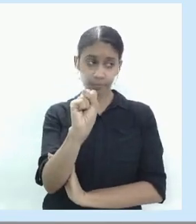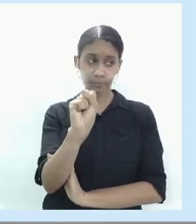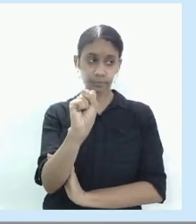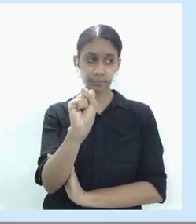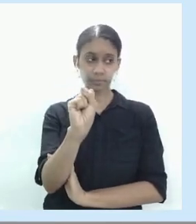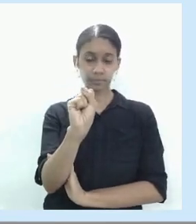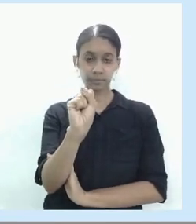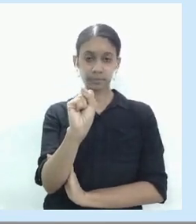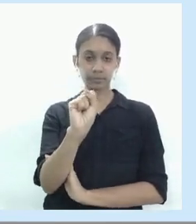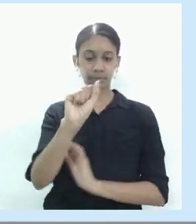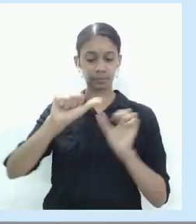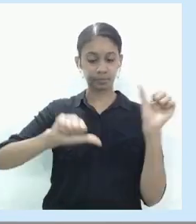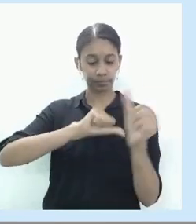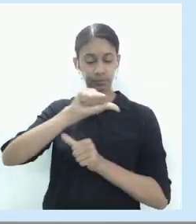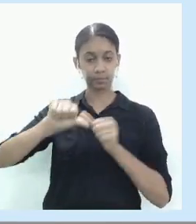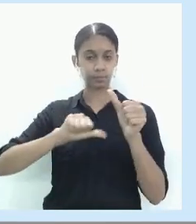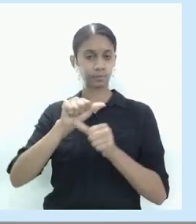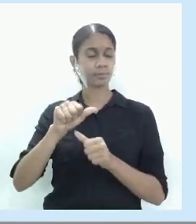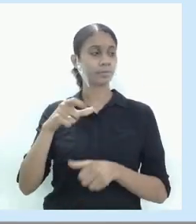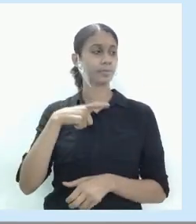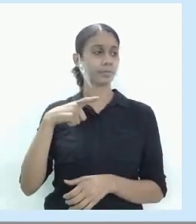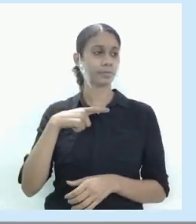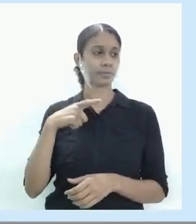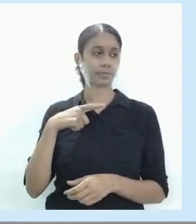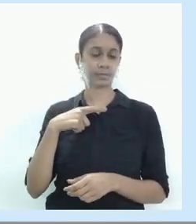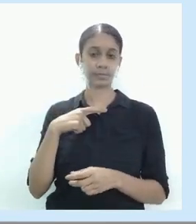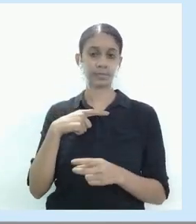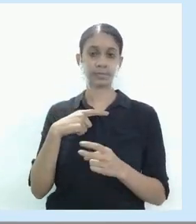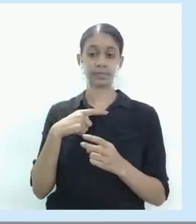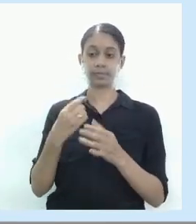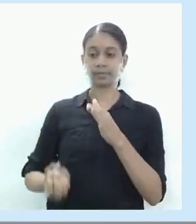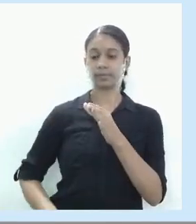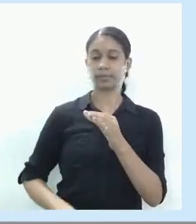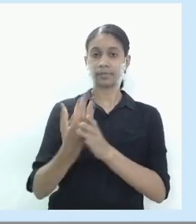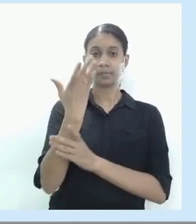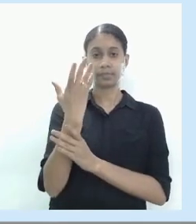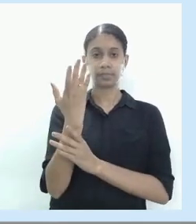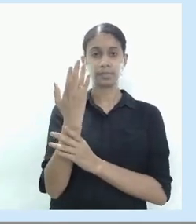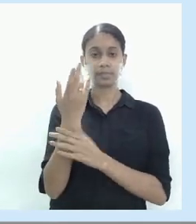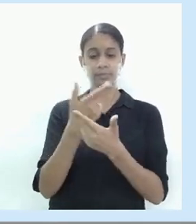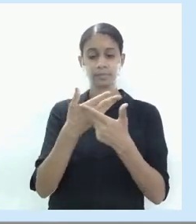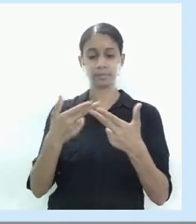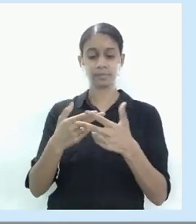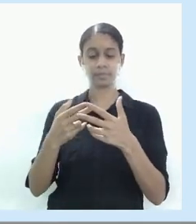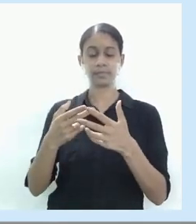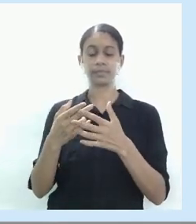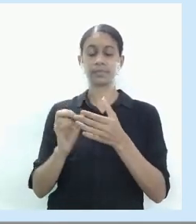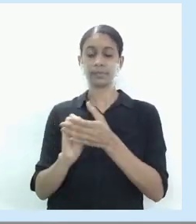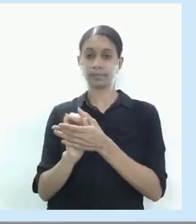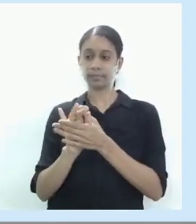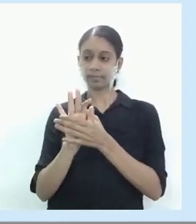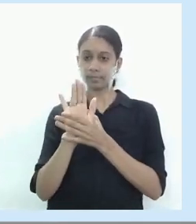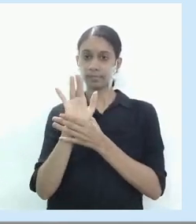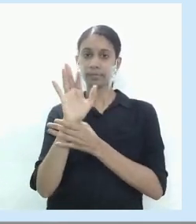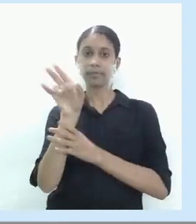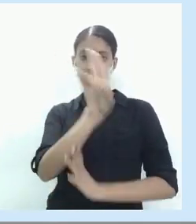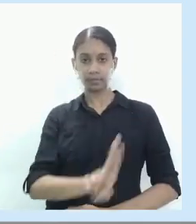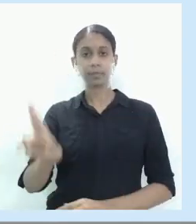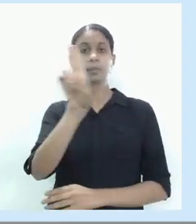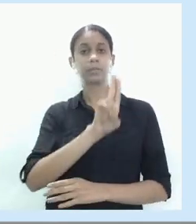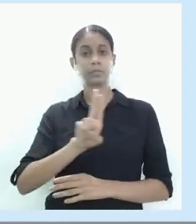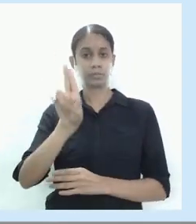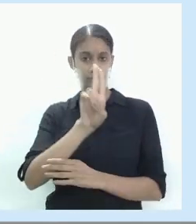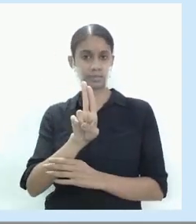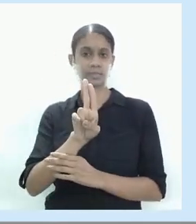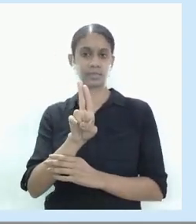revolução através do advento da máquina a vapor, onde a principal máquina era movida a vapor e veio